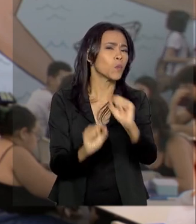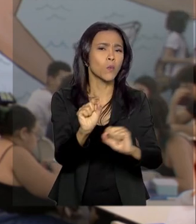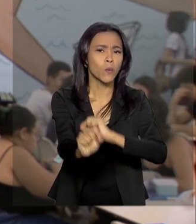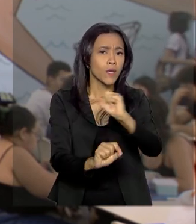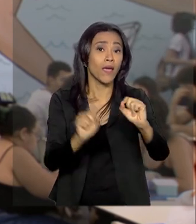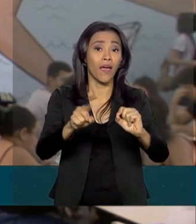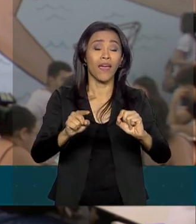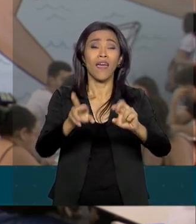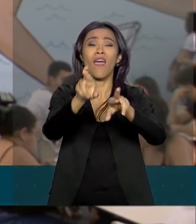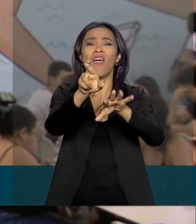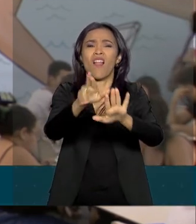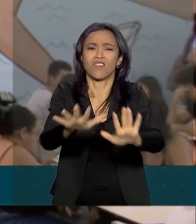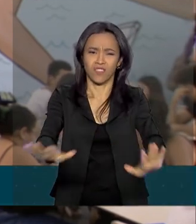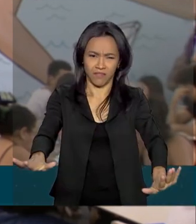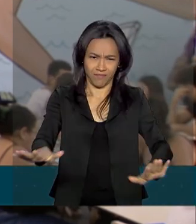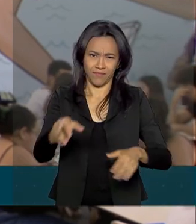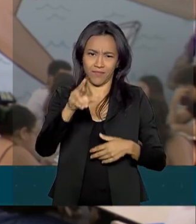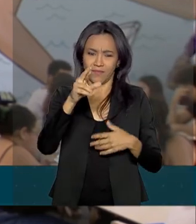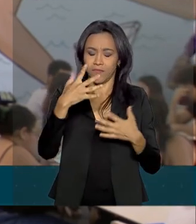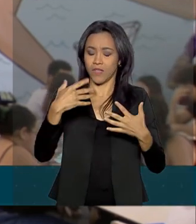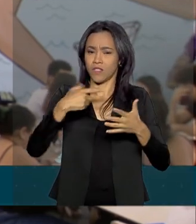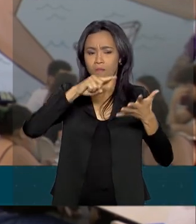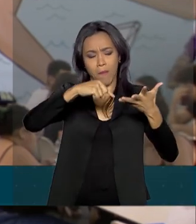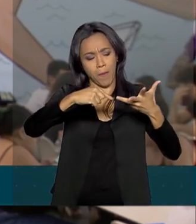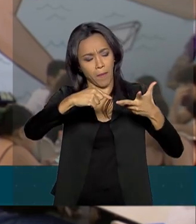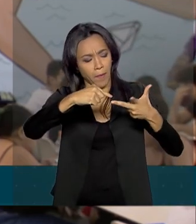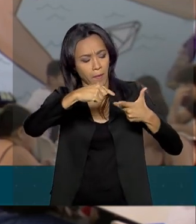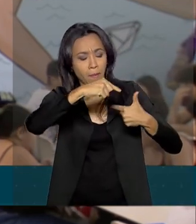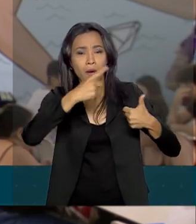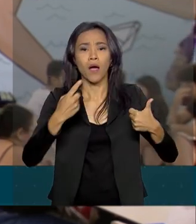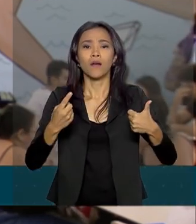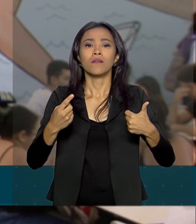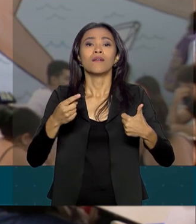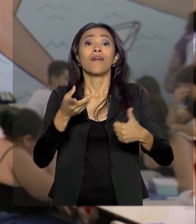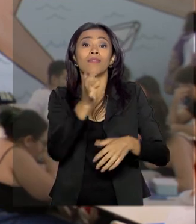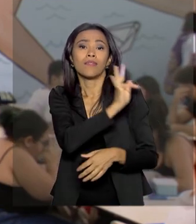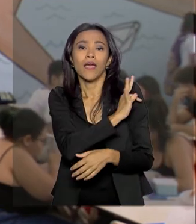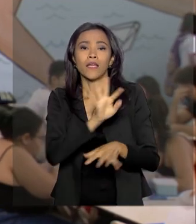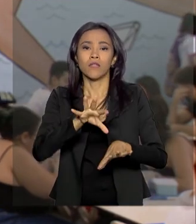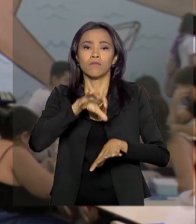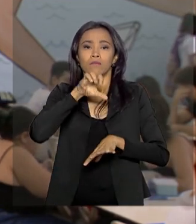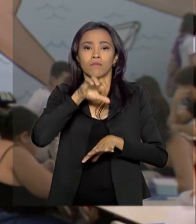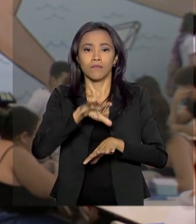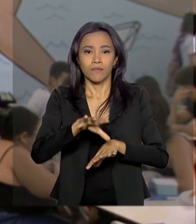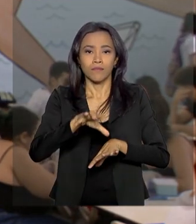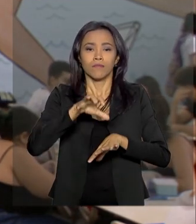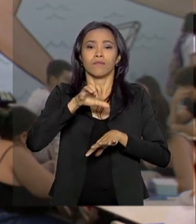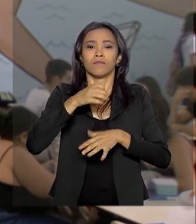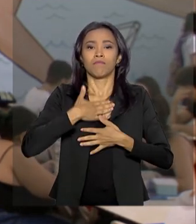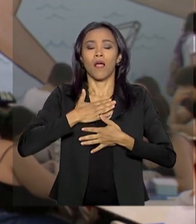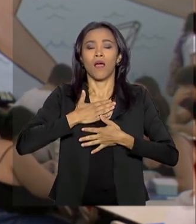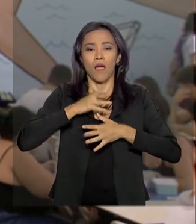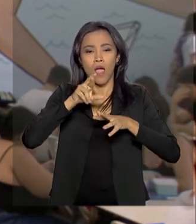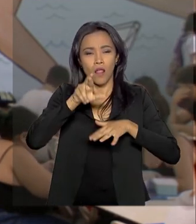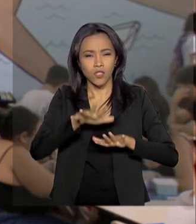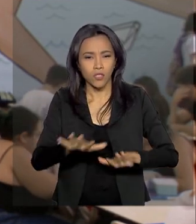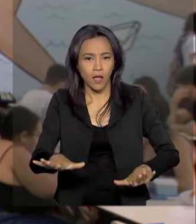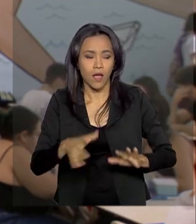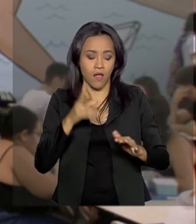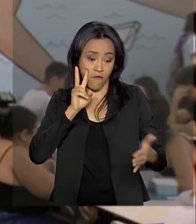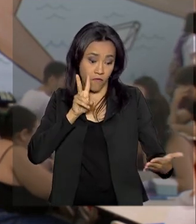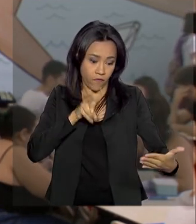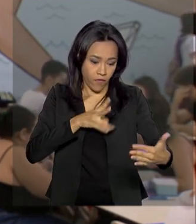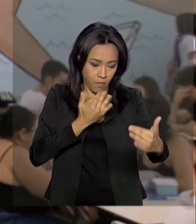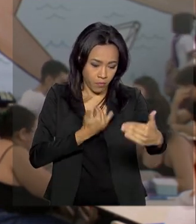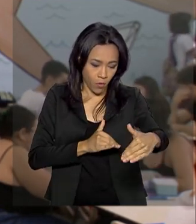desestresse. Então é um conjunto de atividades, técnicas de respiração, formas de olhar a prova, de encarar a prova,